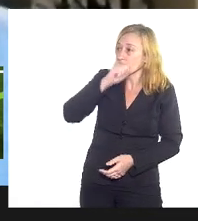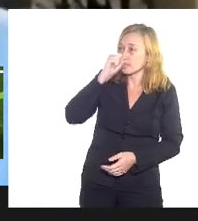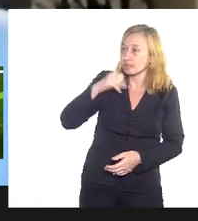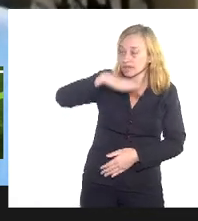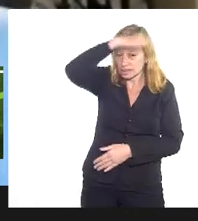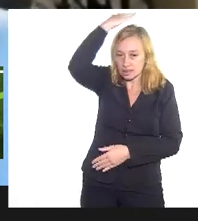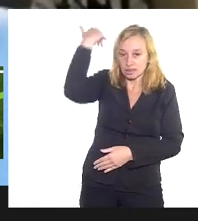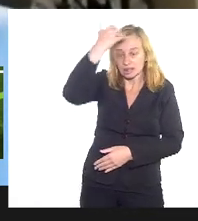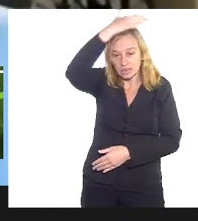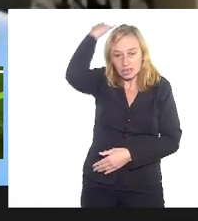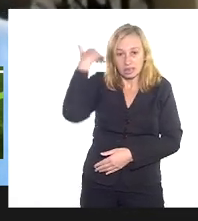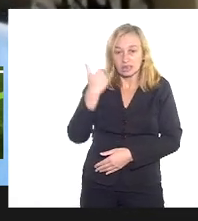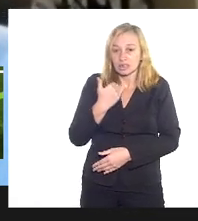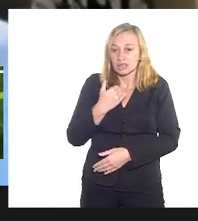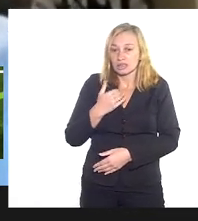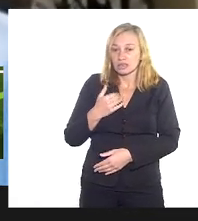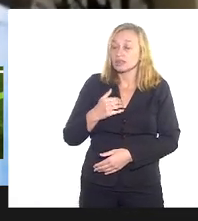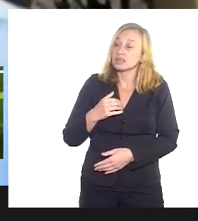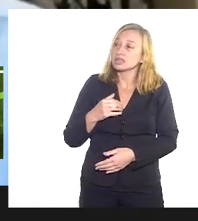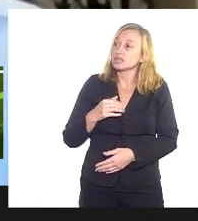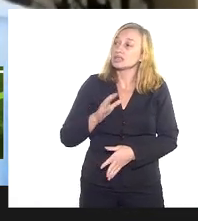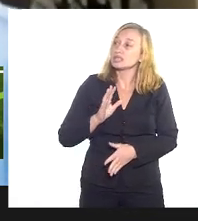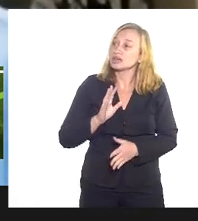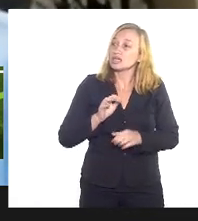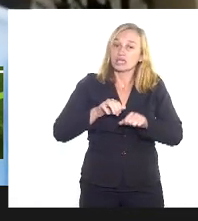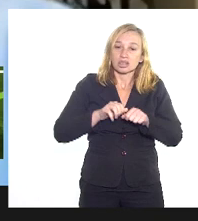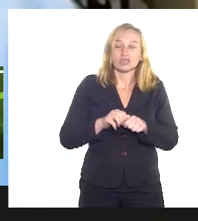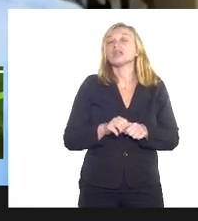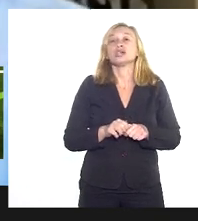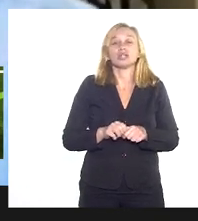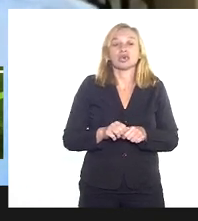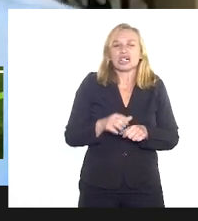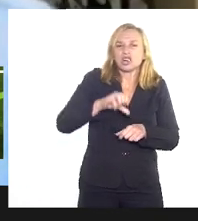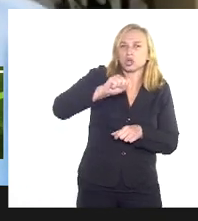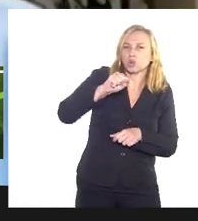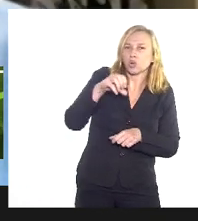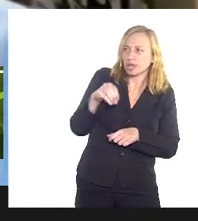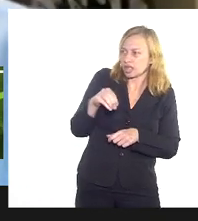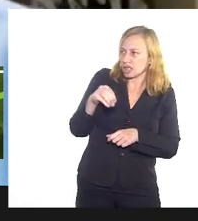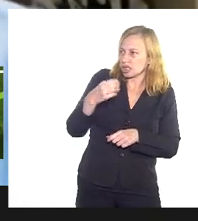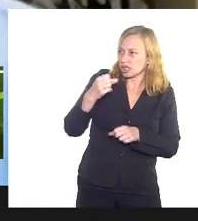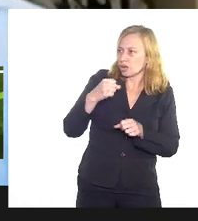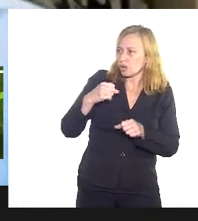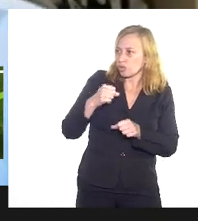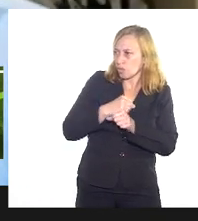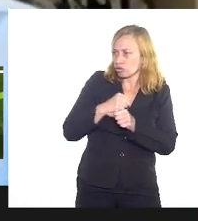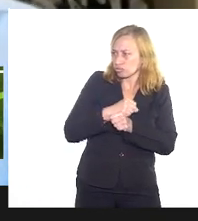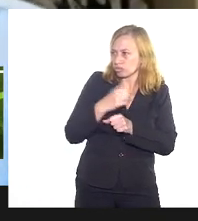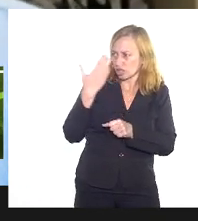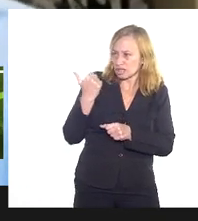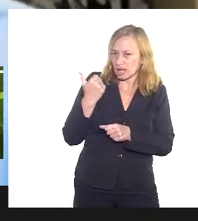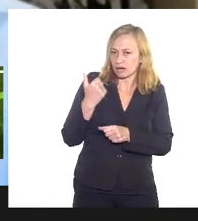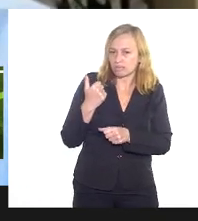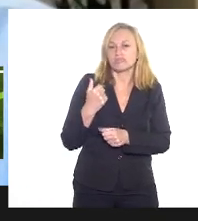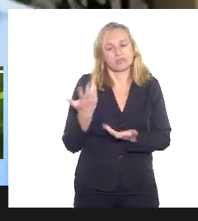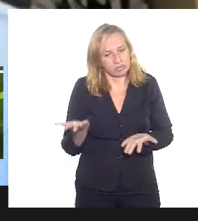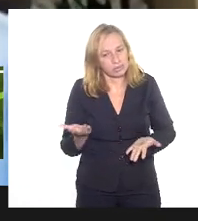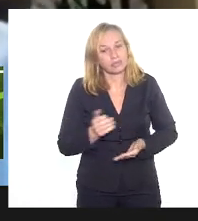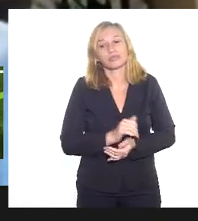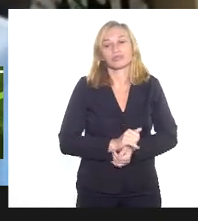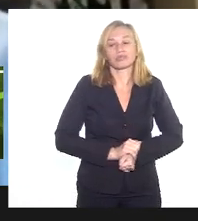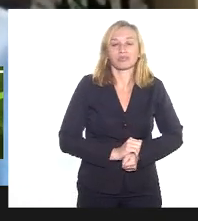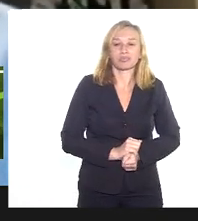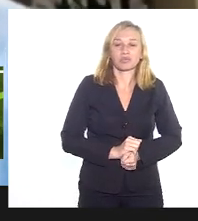jovem, mas isso excluiu na década de 80. A senhora sabe disso. Foi na década de 80,